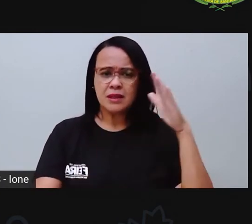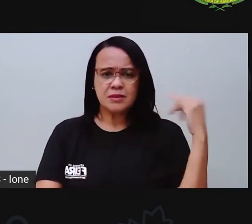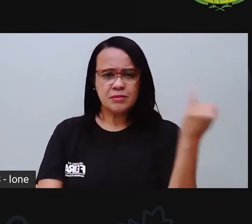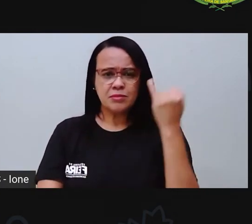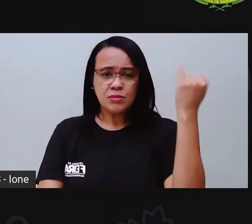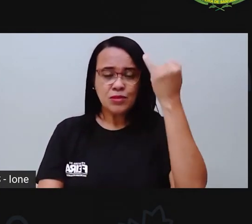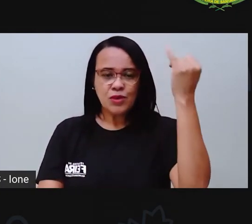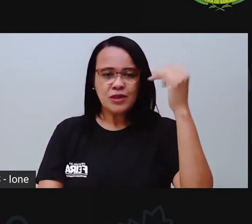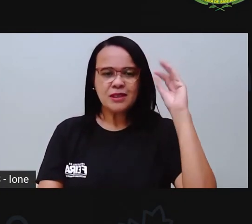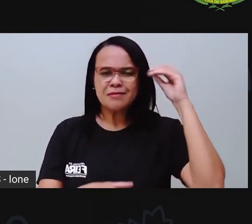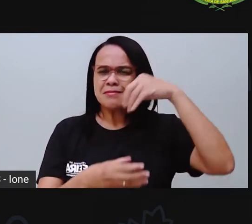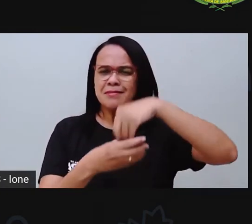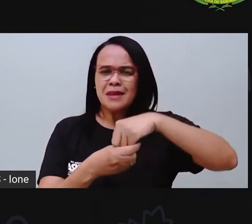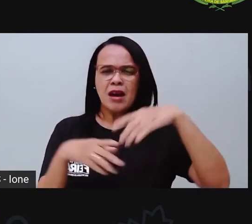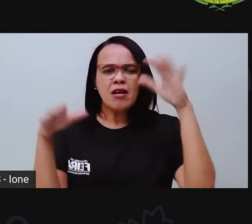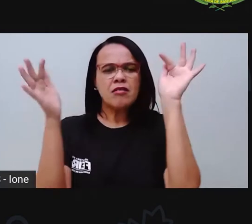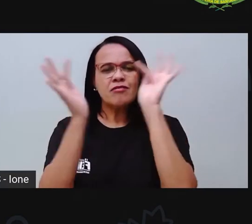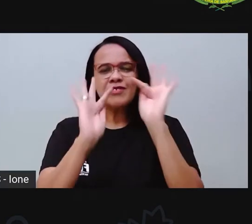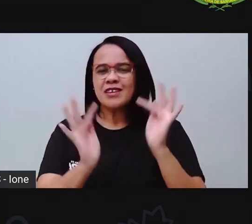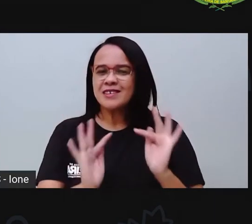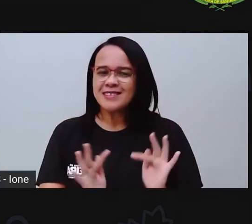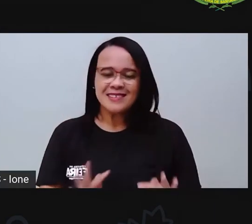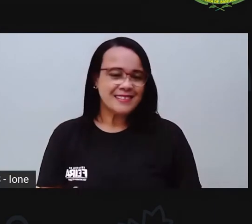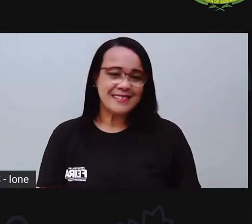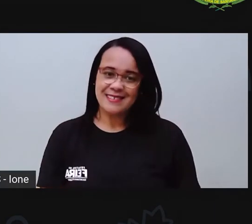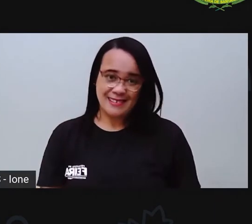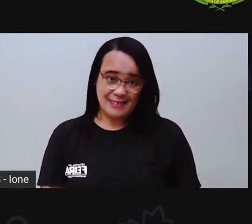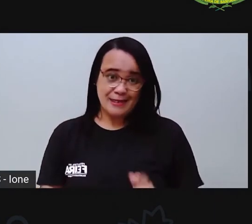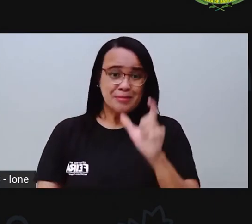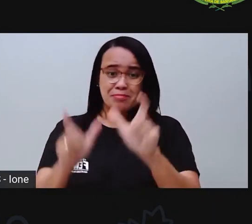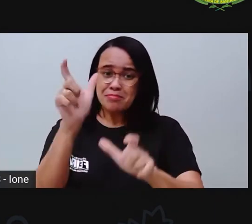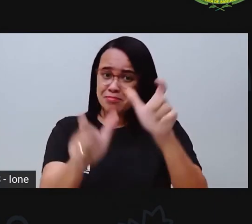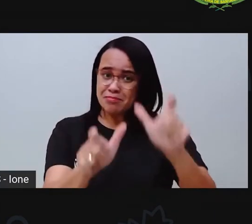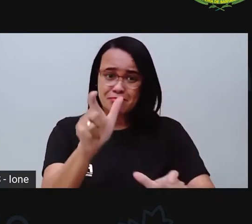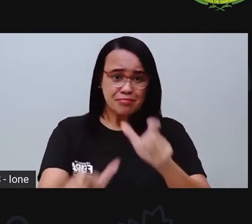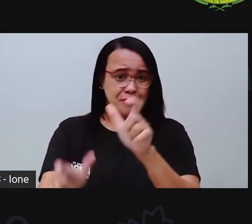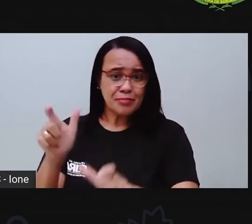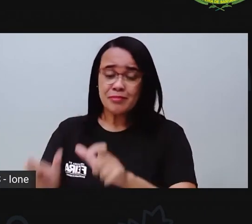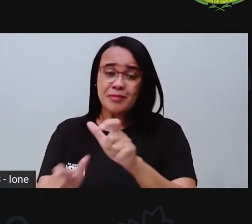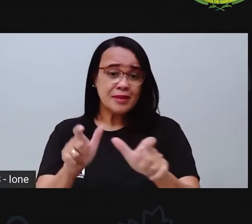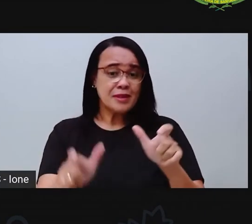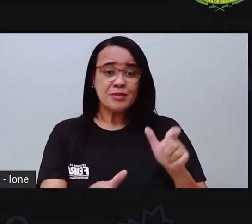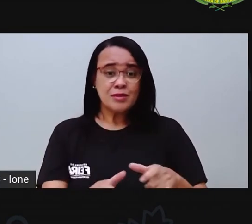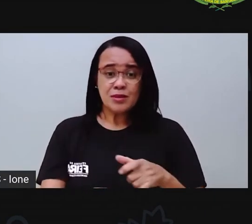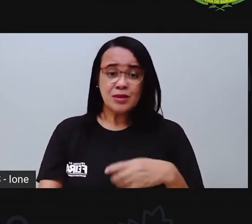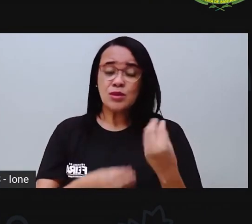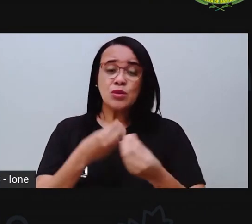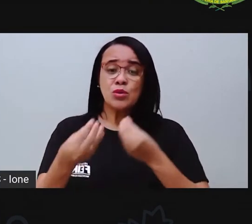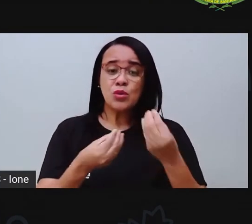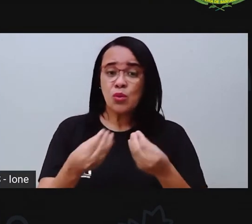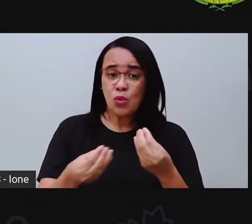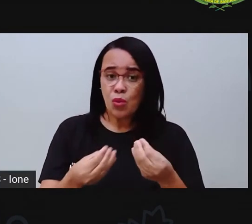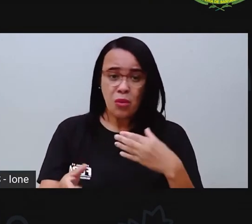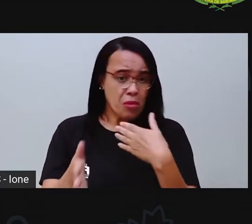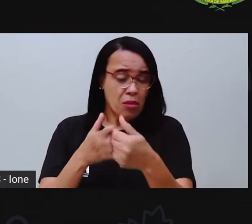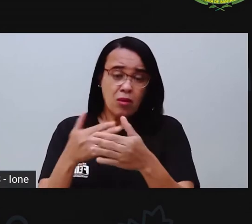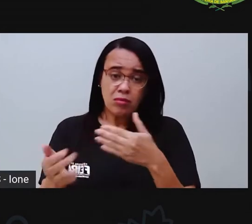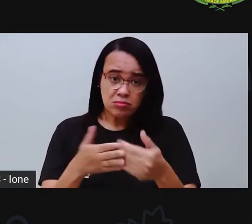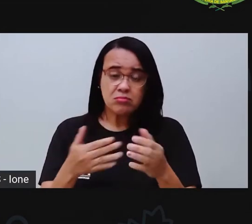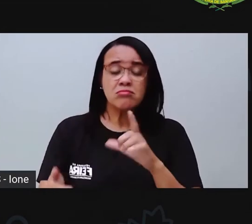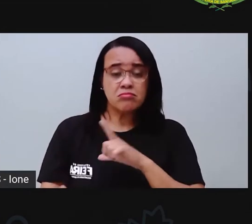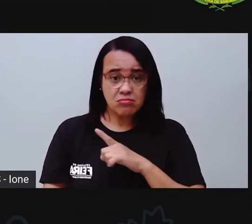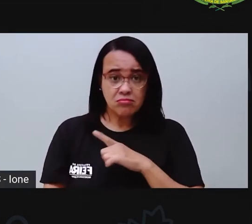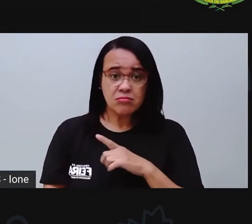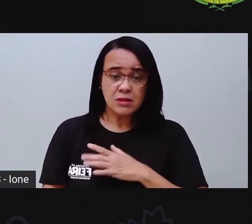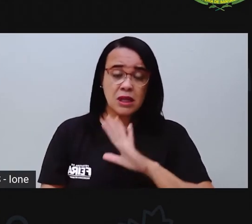a gente ser feliz, né? Do jeito que a gente é. A gente buscar sempre melhorar, né? Aquele defeitinho que não ajuda